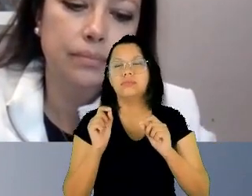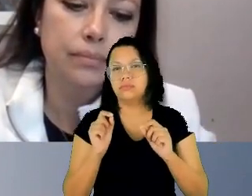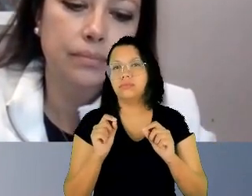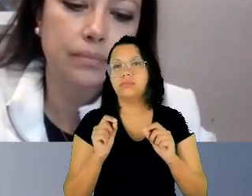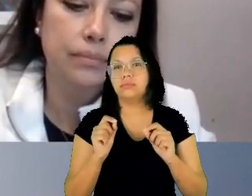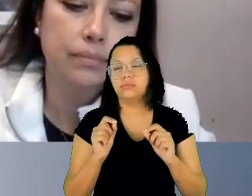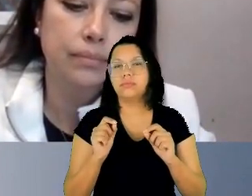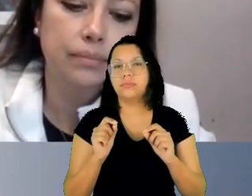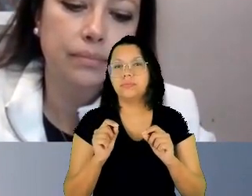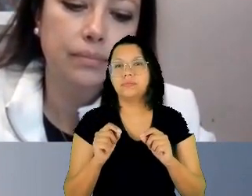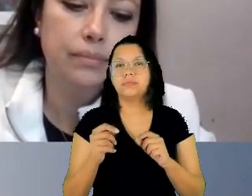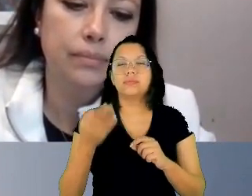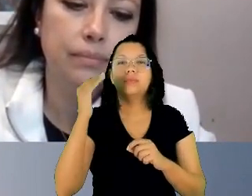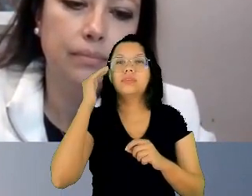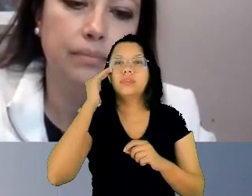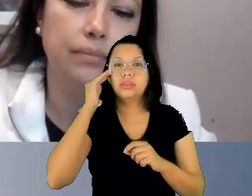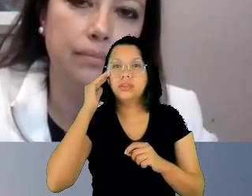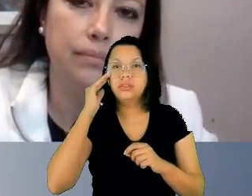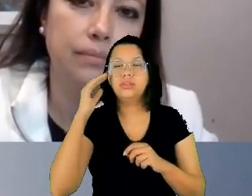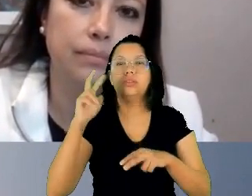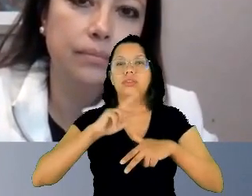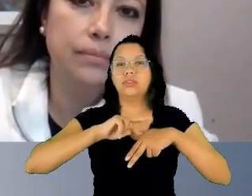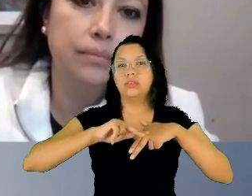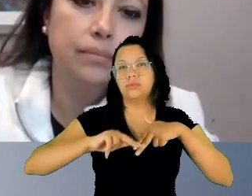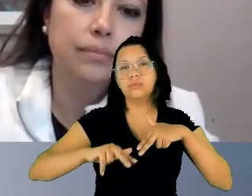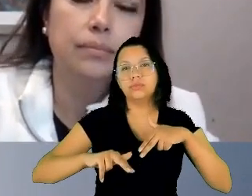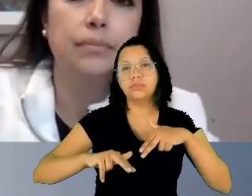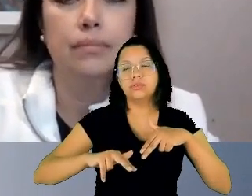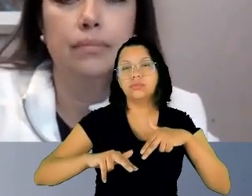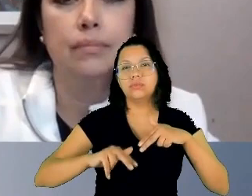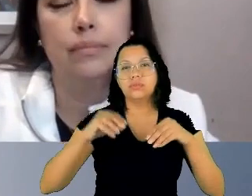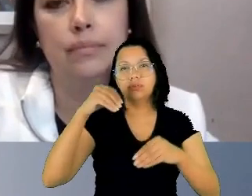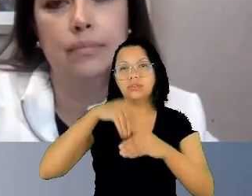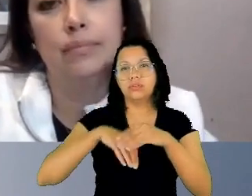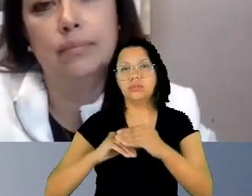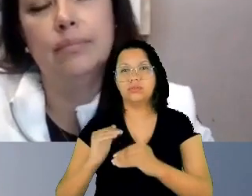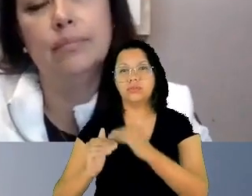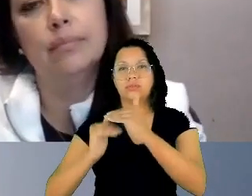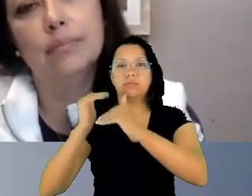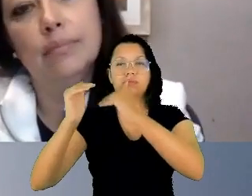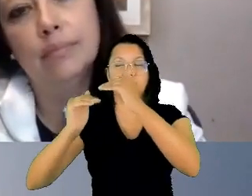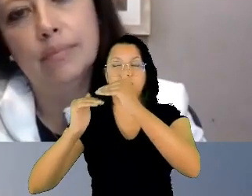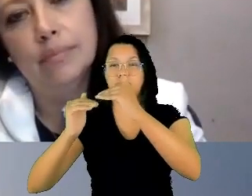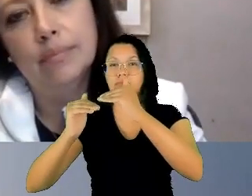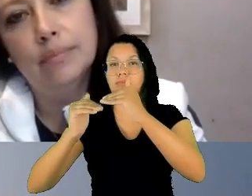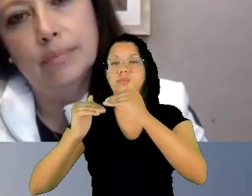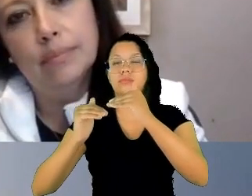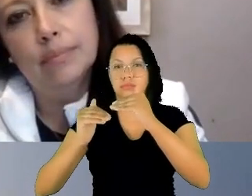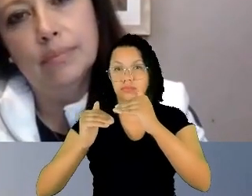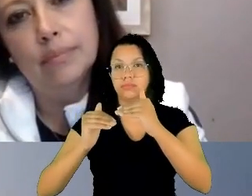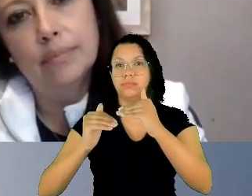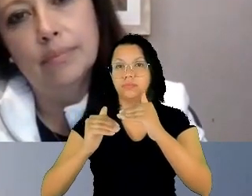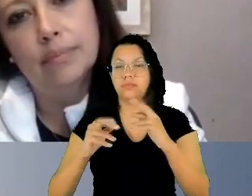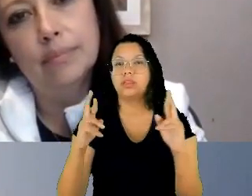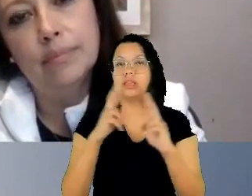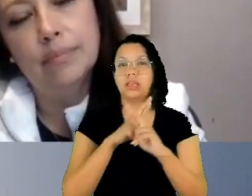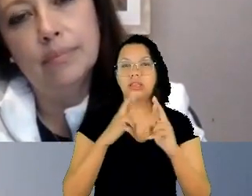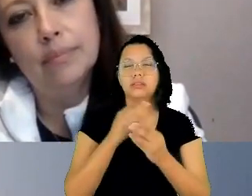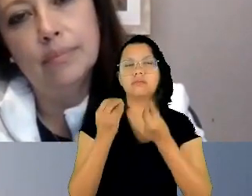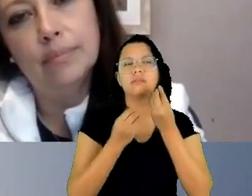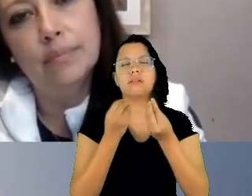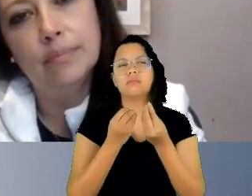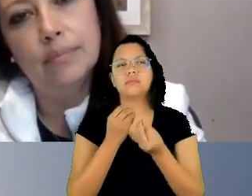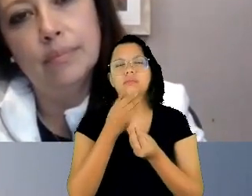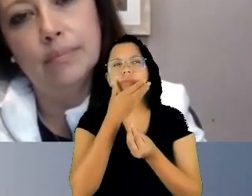de gênero no processo que implica como homens e mulheres exercem os seus direitos, ou seja, toda a legislação,